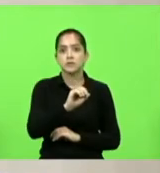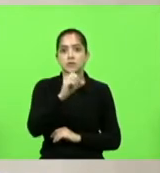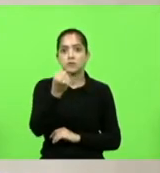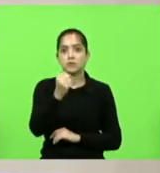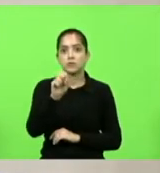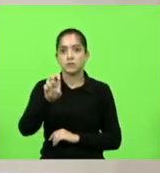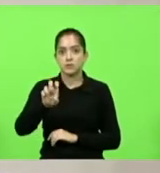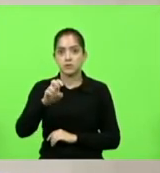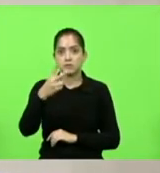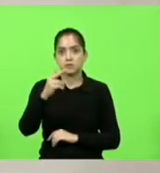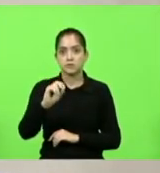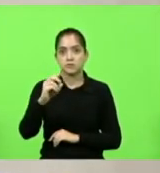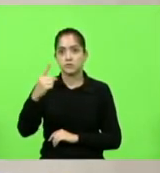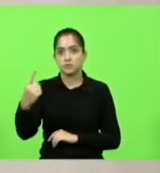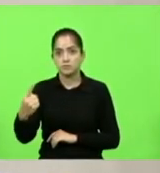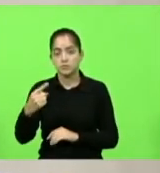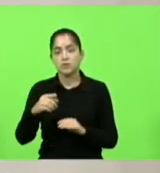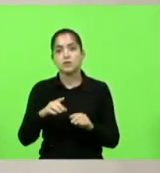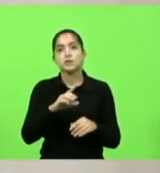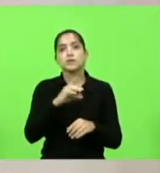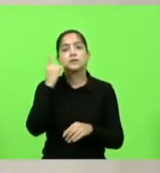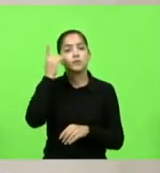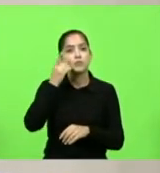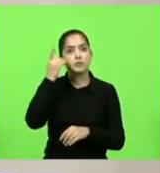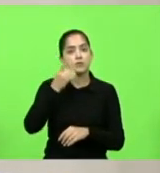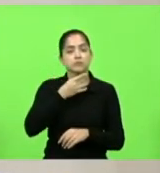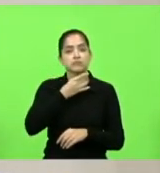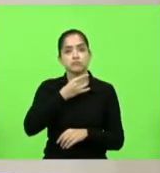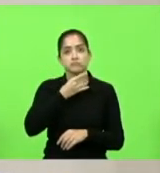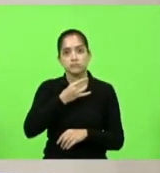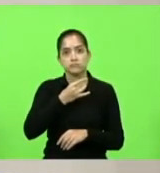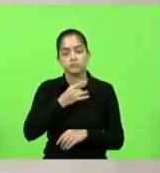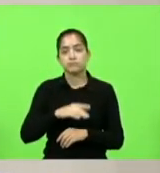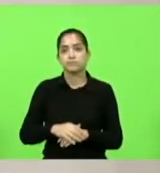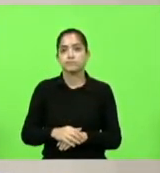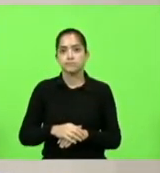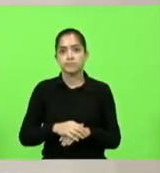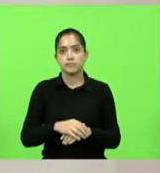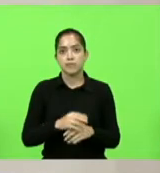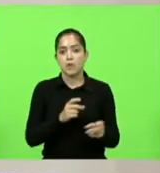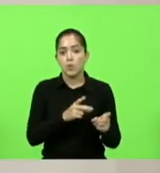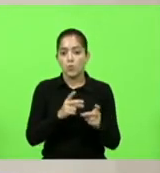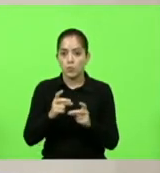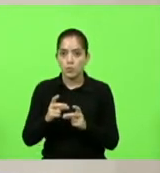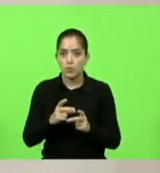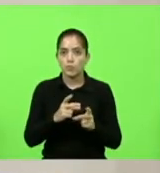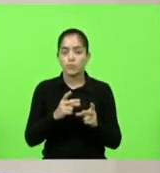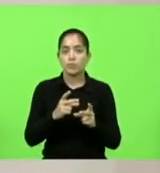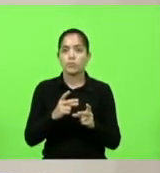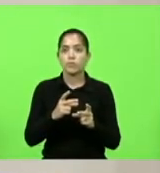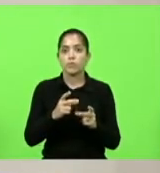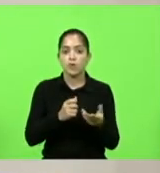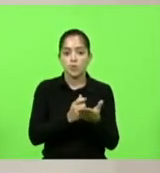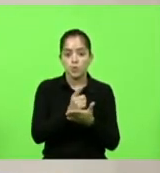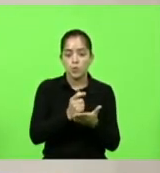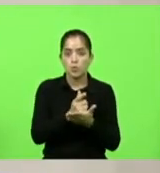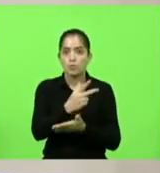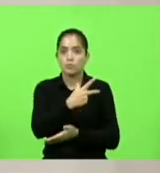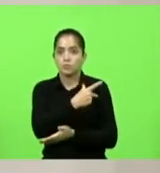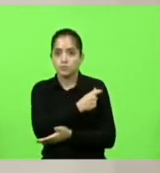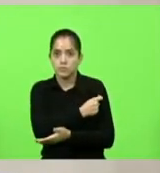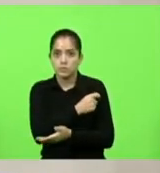.02021. Deputado Waldir Cubalchini, dispõe sobre aquisição de vacinas contra o Covid-19 por pessoas